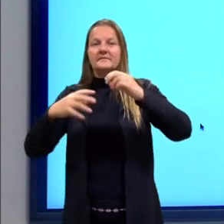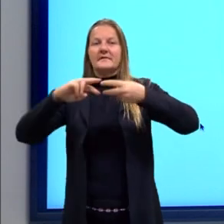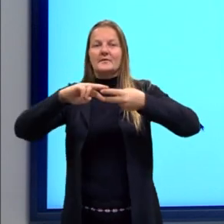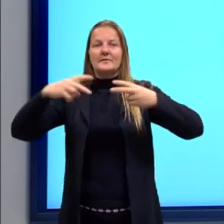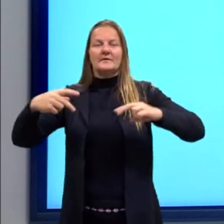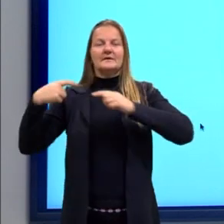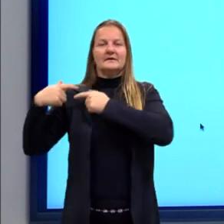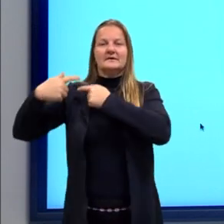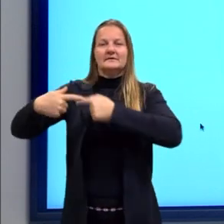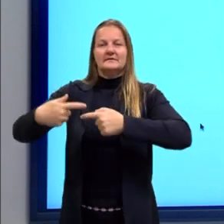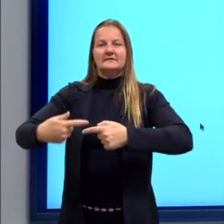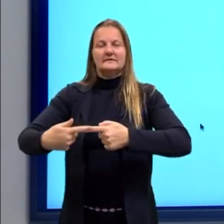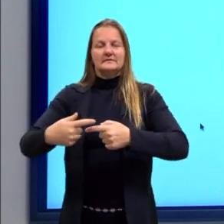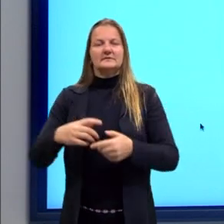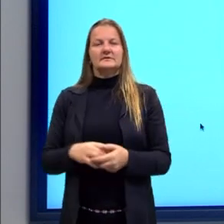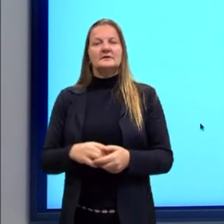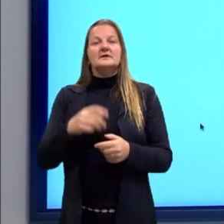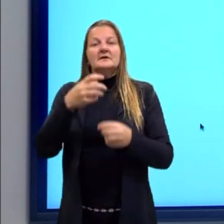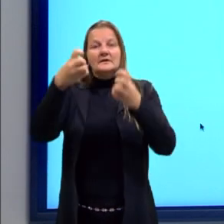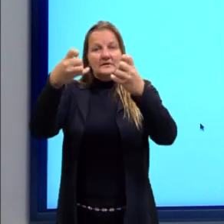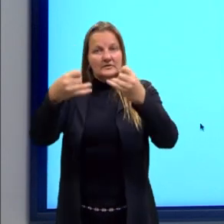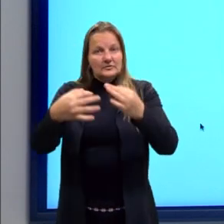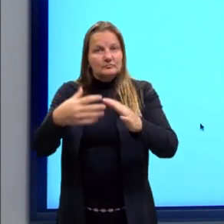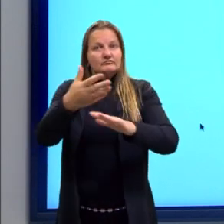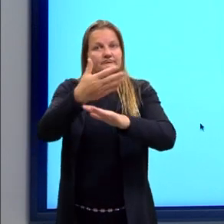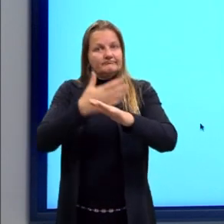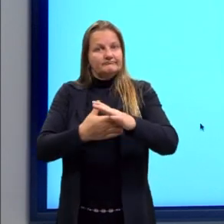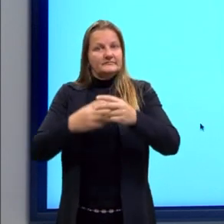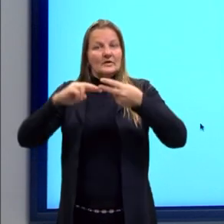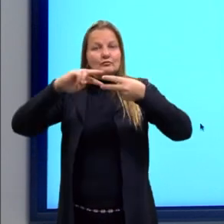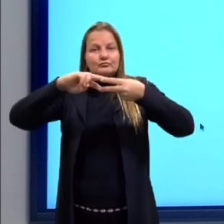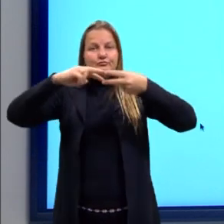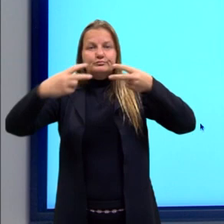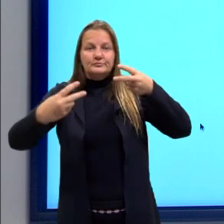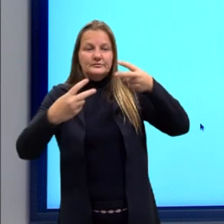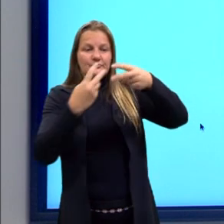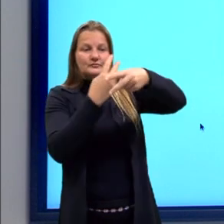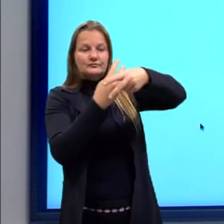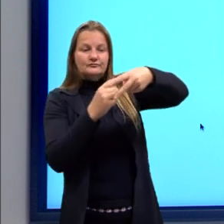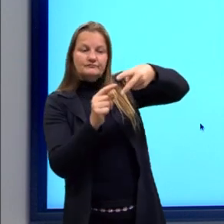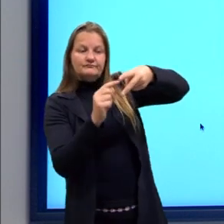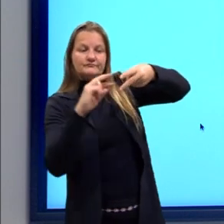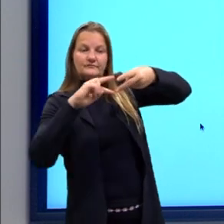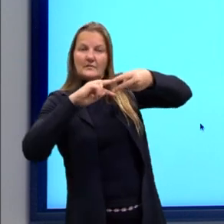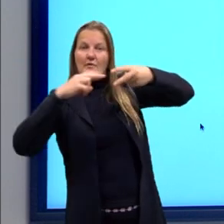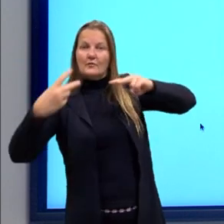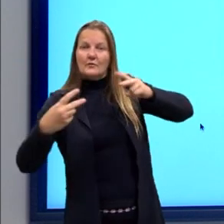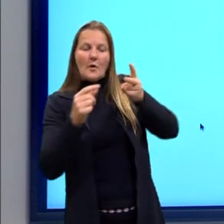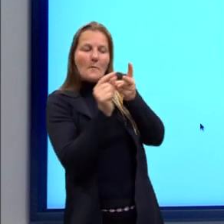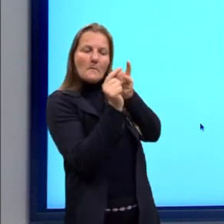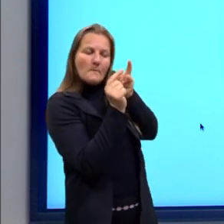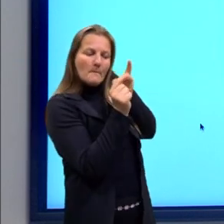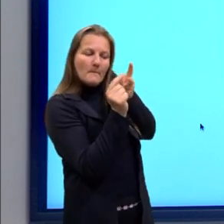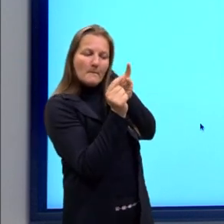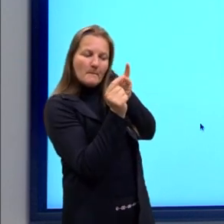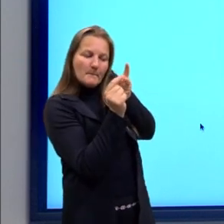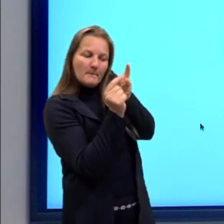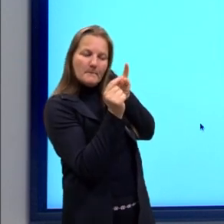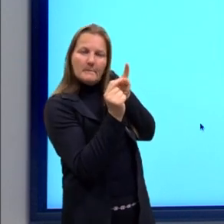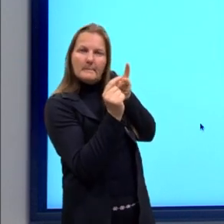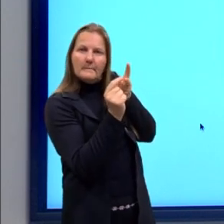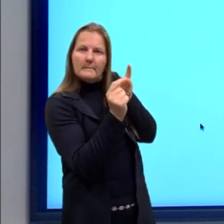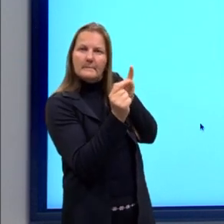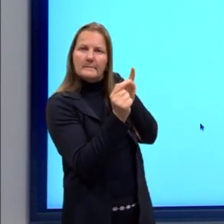Como nós falamos anteriormente, né, o gene, ele é um pedaço do DNA que abriga as informações genéticas.